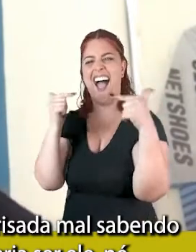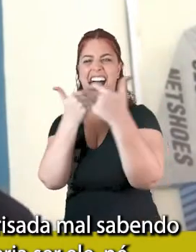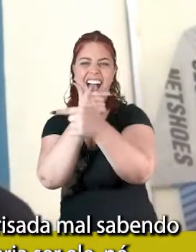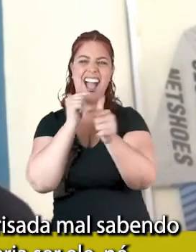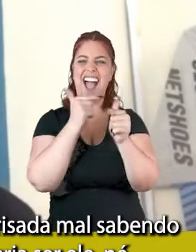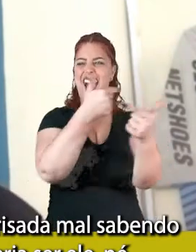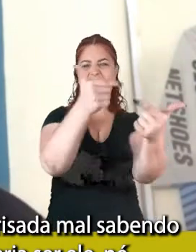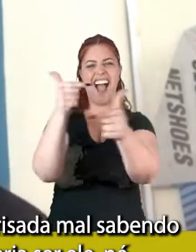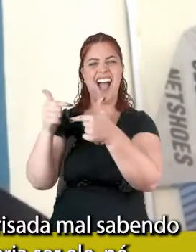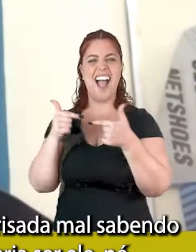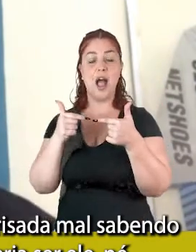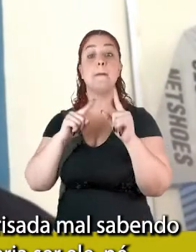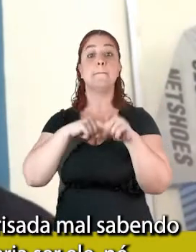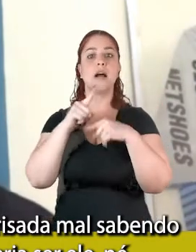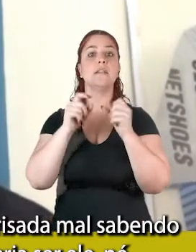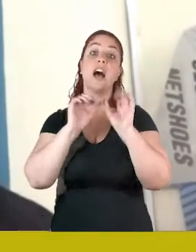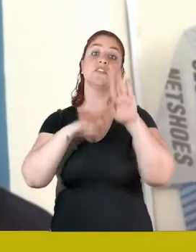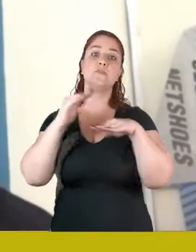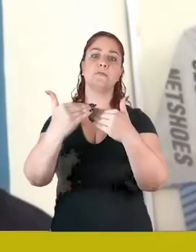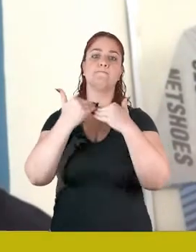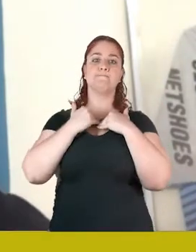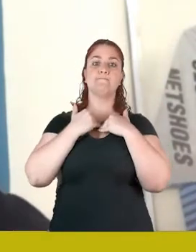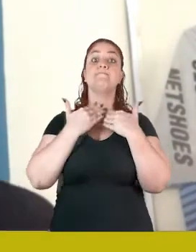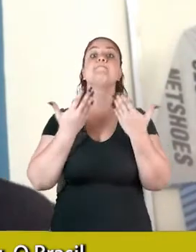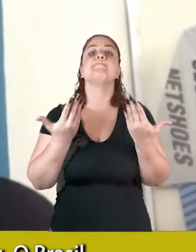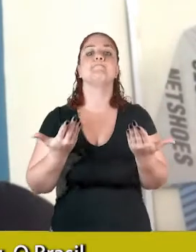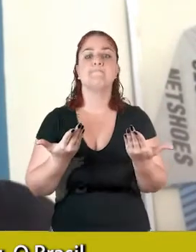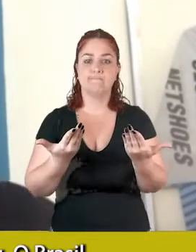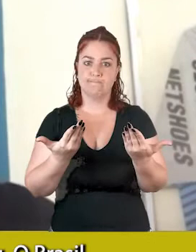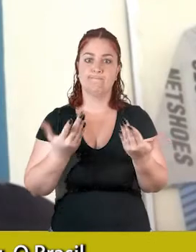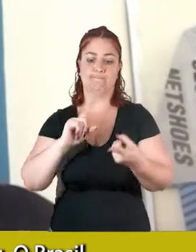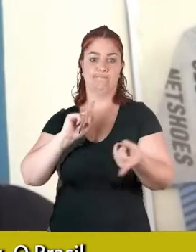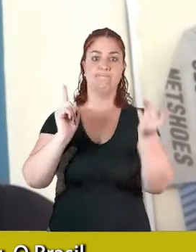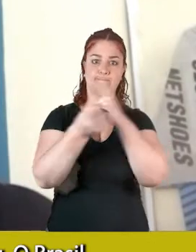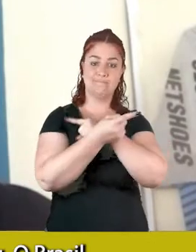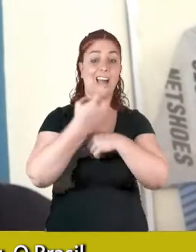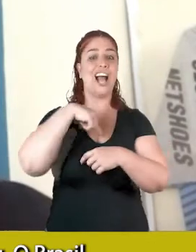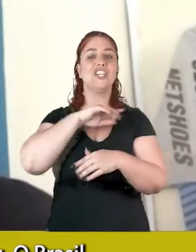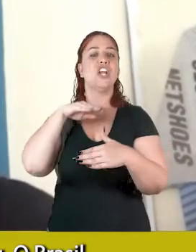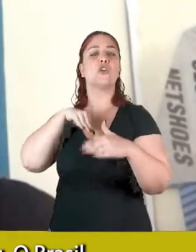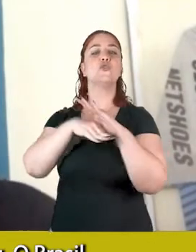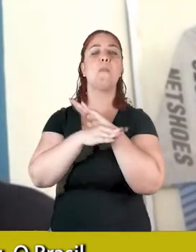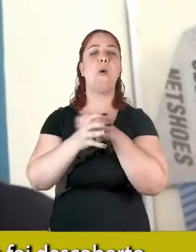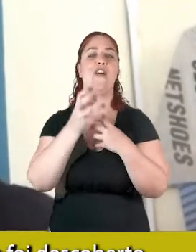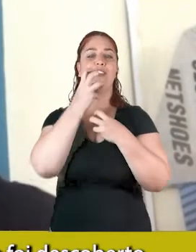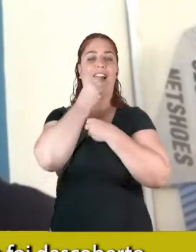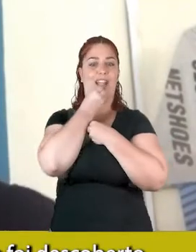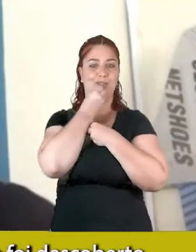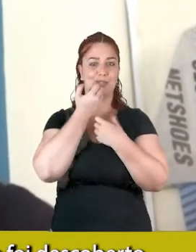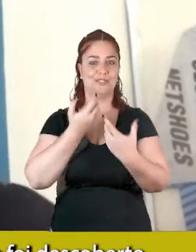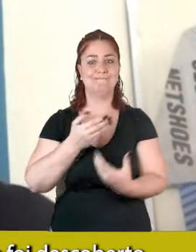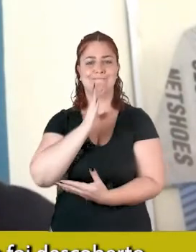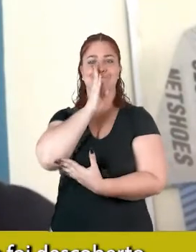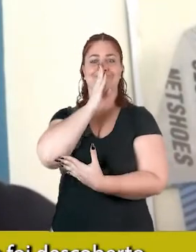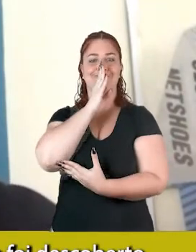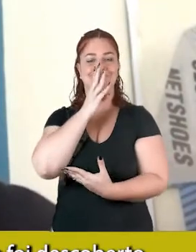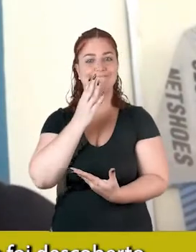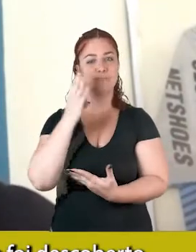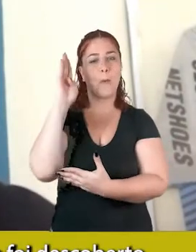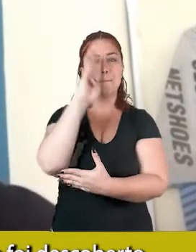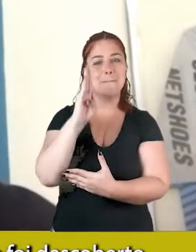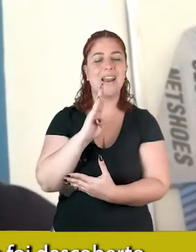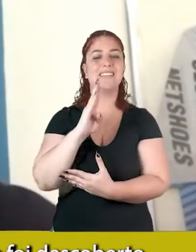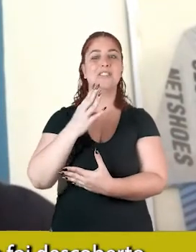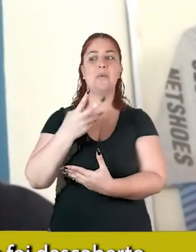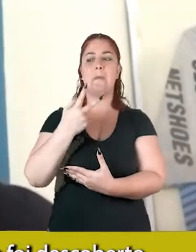sabendo que a próxima vítima poderia ser ele, então, assim, a gente se acostumou, o Brasil vive